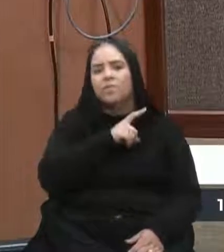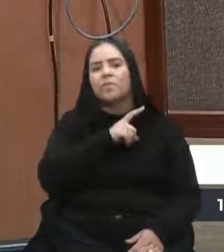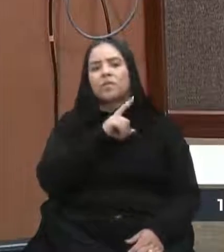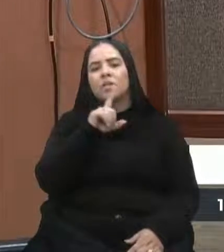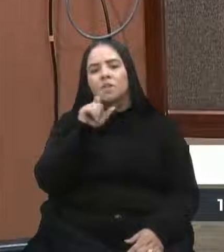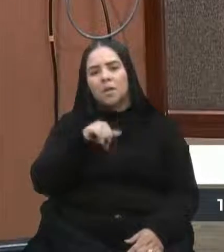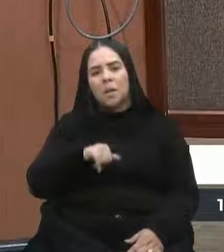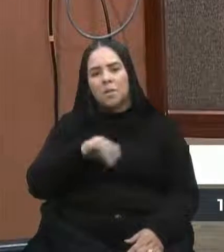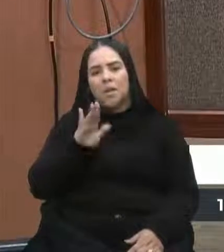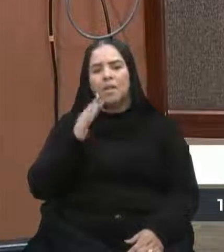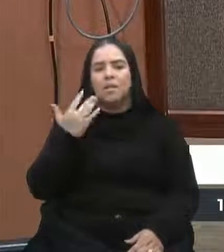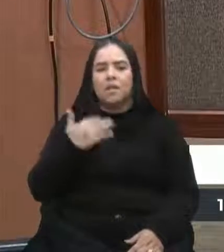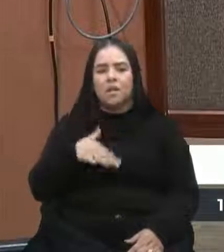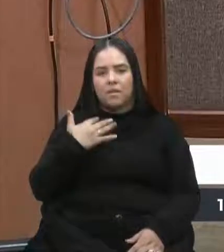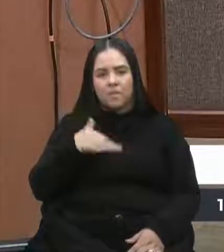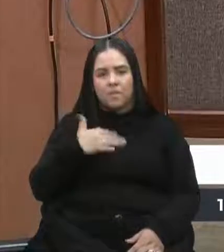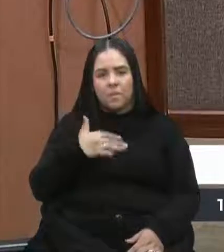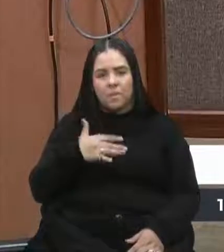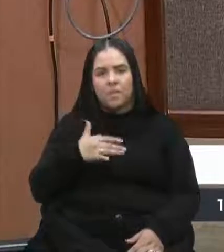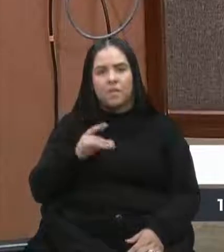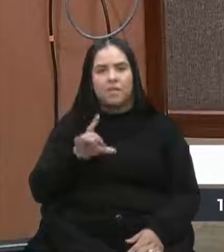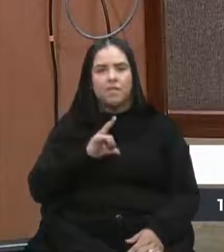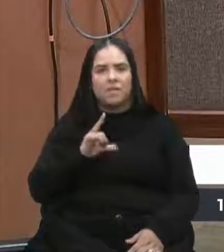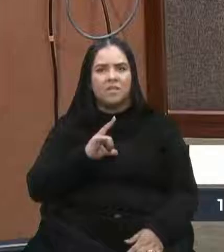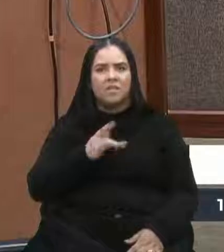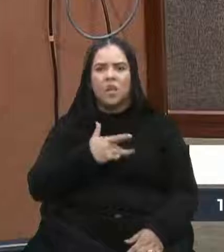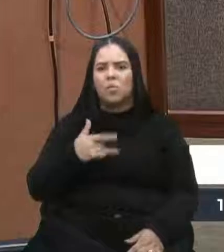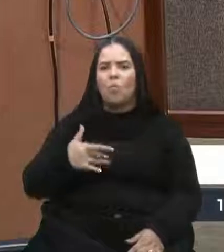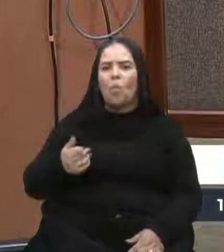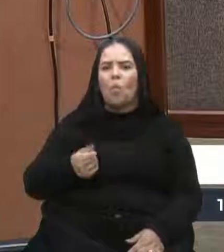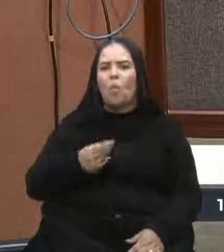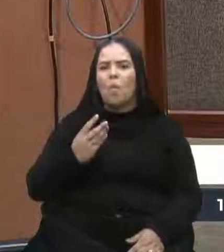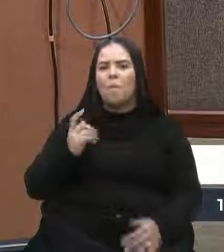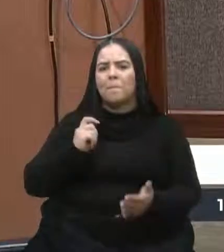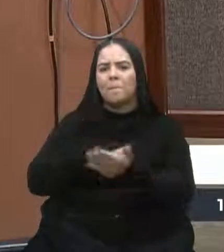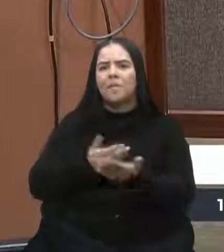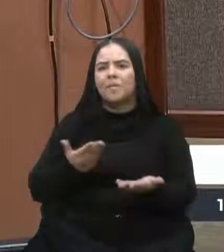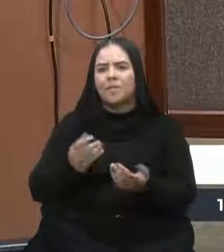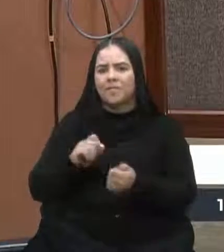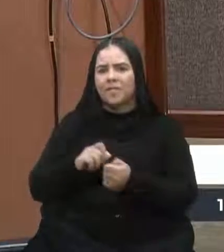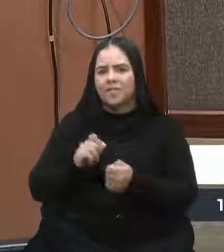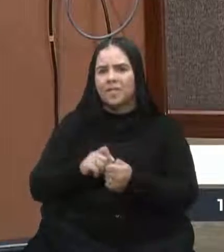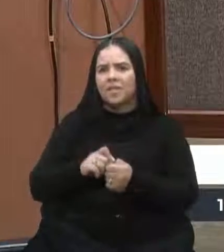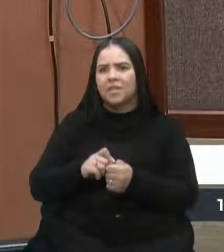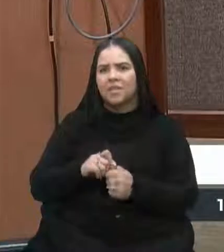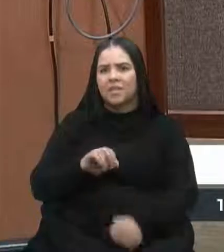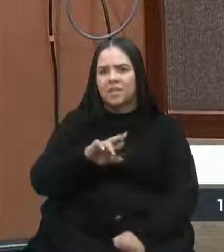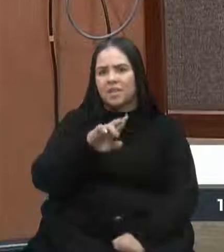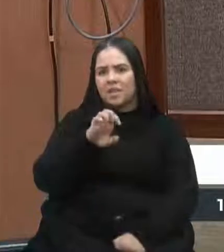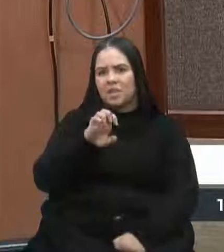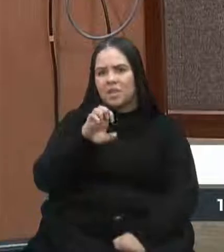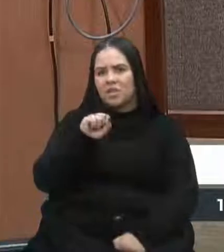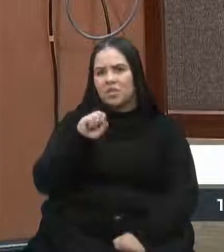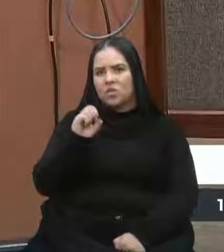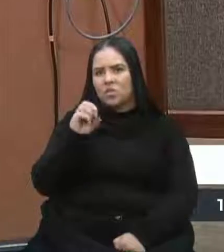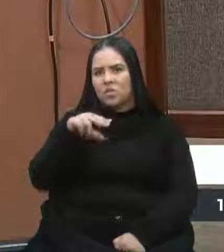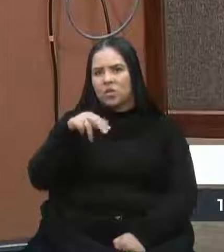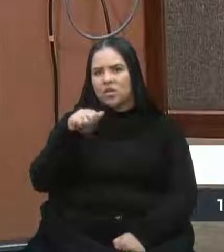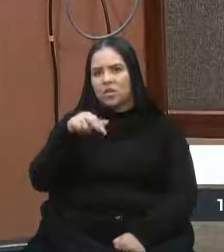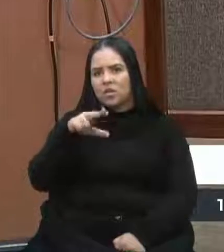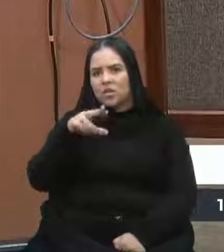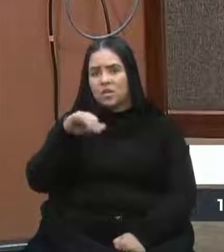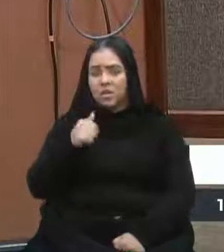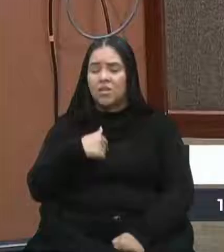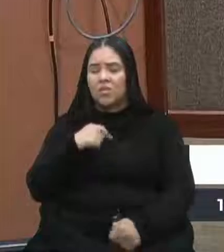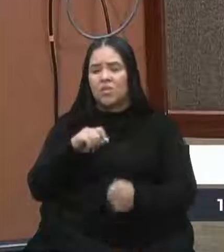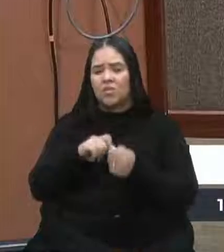exames mais caros. Tem plano de saúde, paga quanto de diferença para fazer uma ressonância? Eu faço com uma certa frequência, enfim,